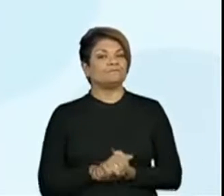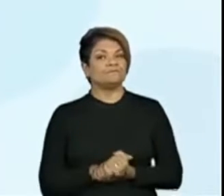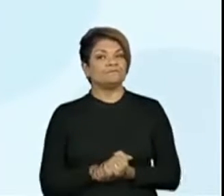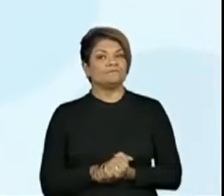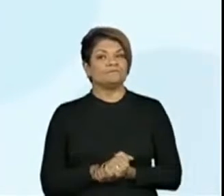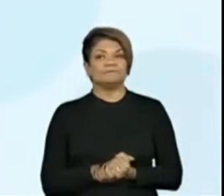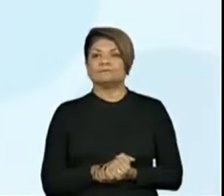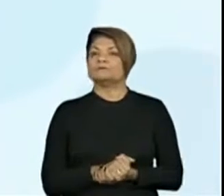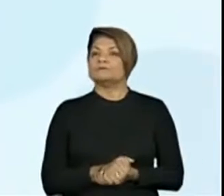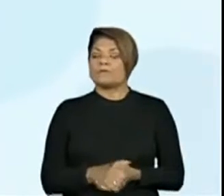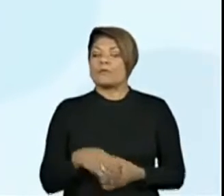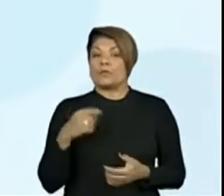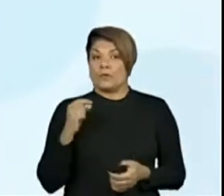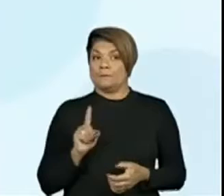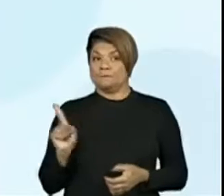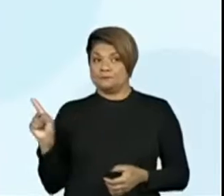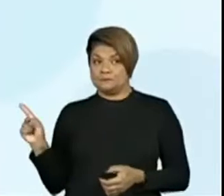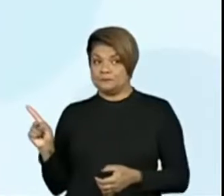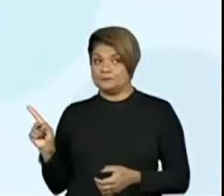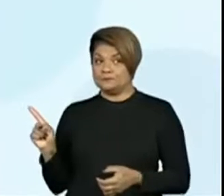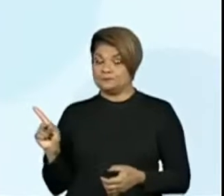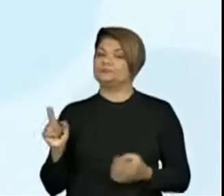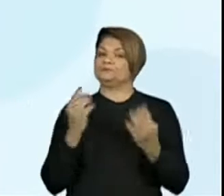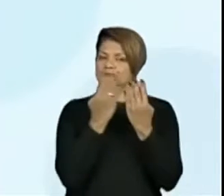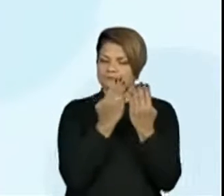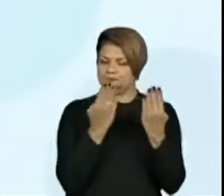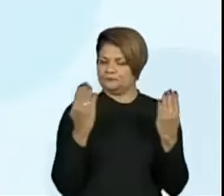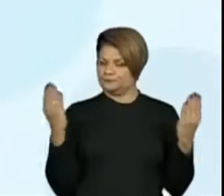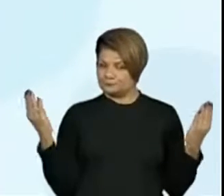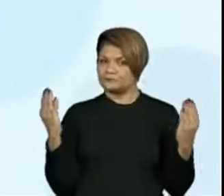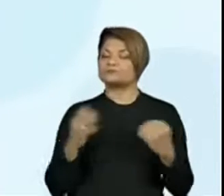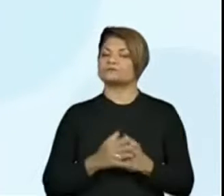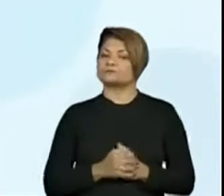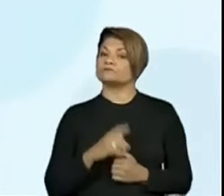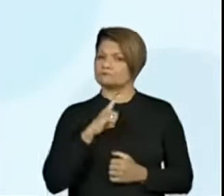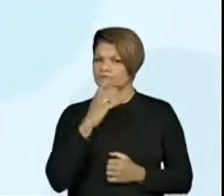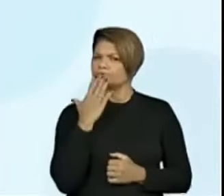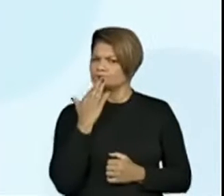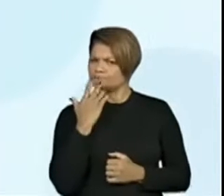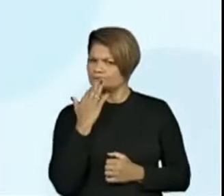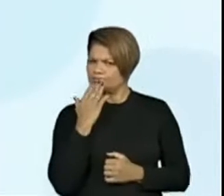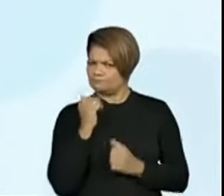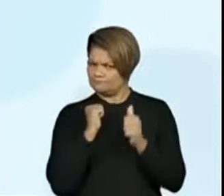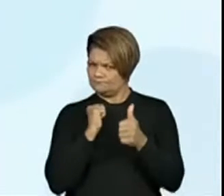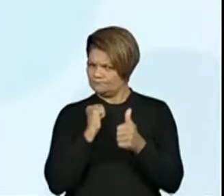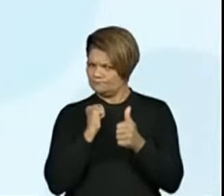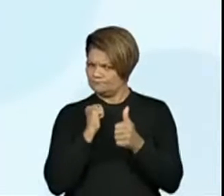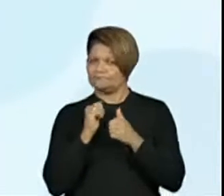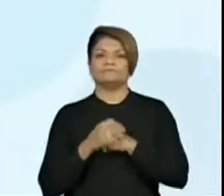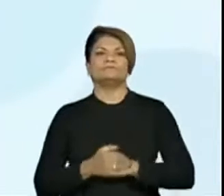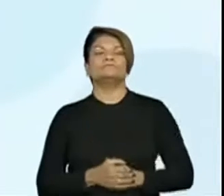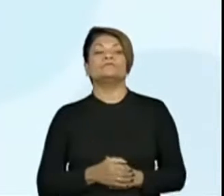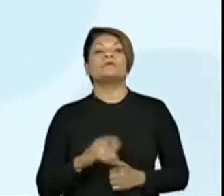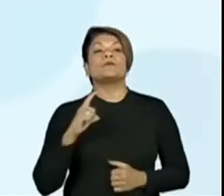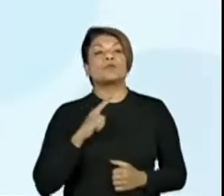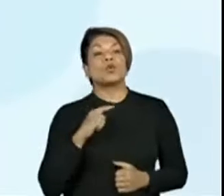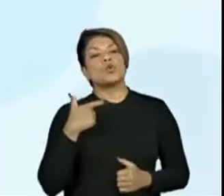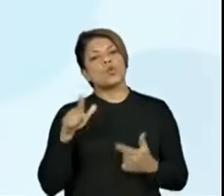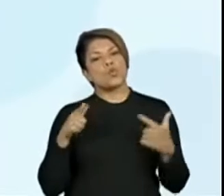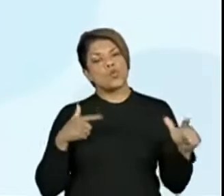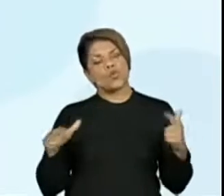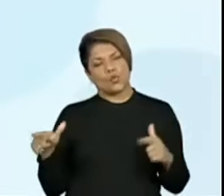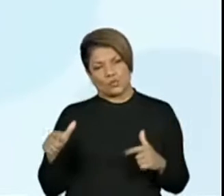Essas fichas, elas estão em uma determinada cor, certo? Ok. E nós temos aqui algumas outras